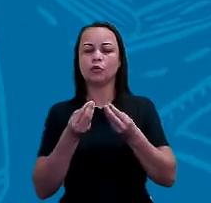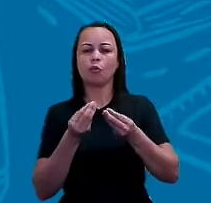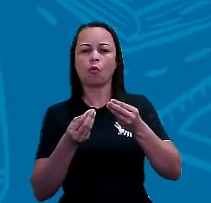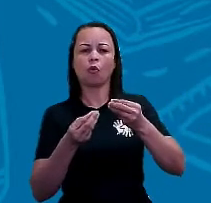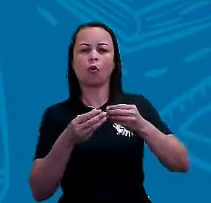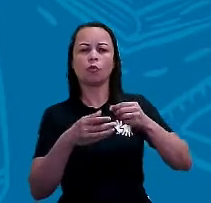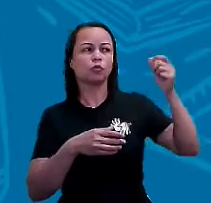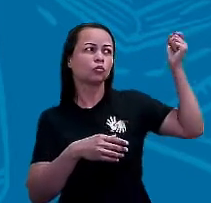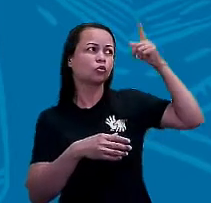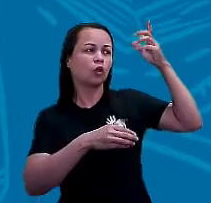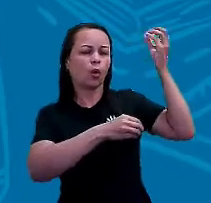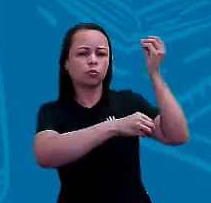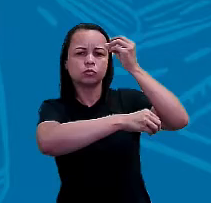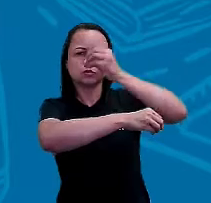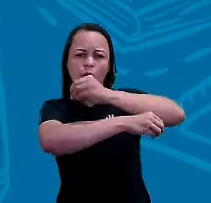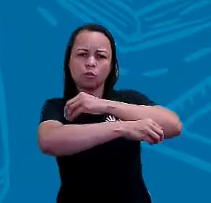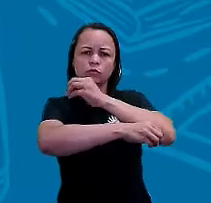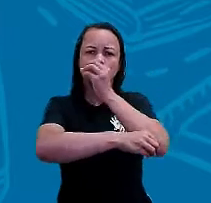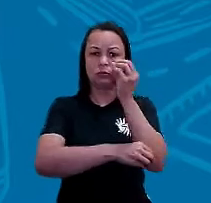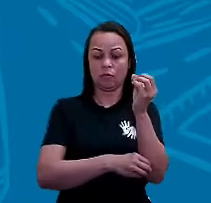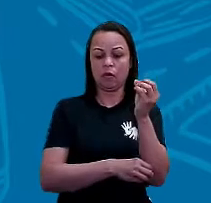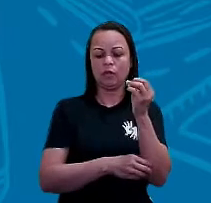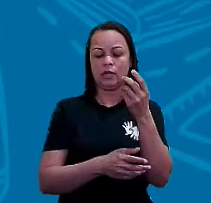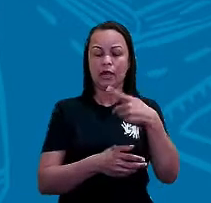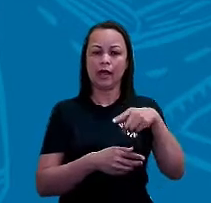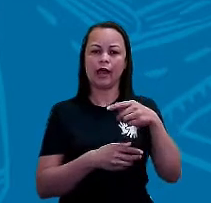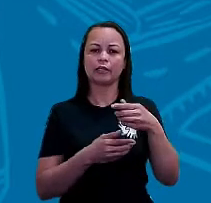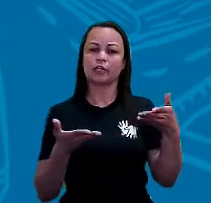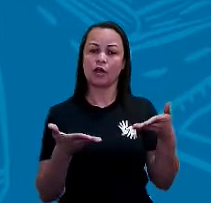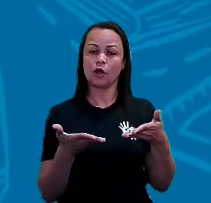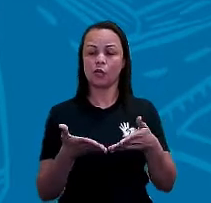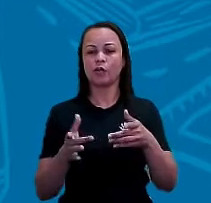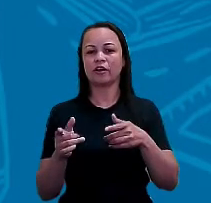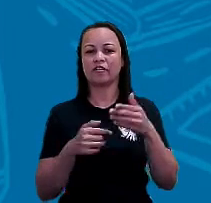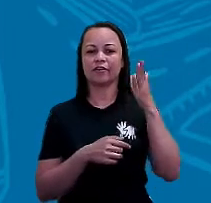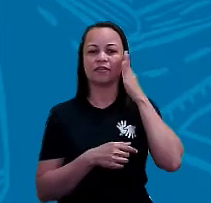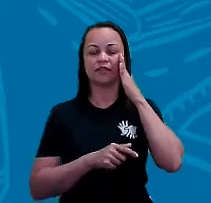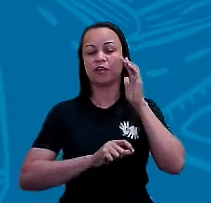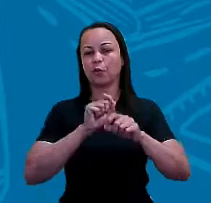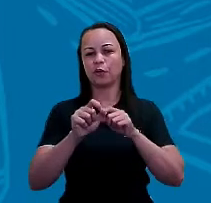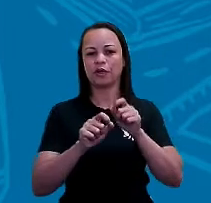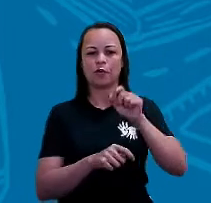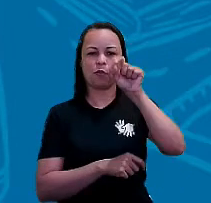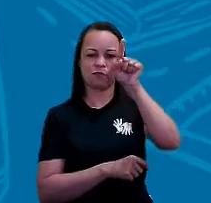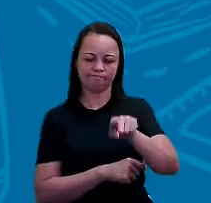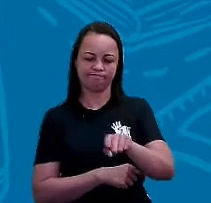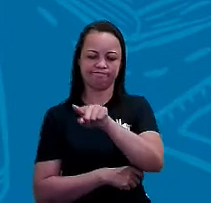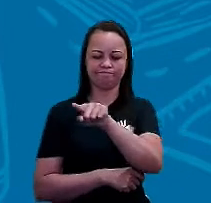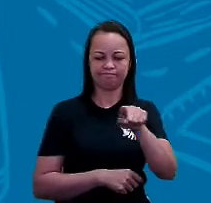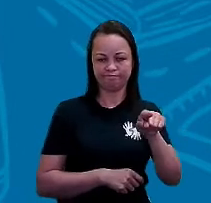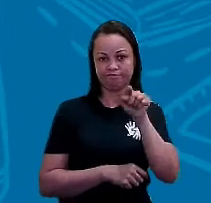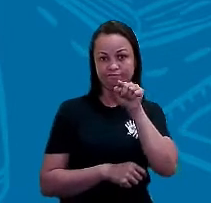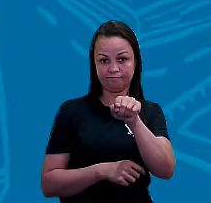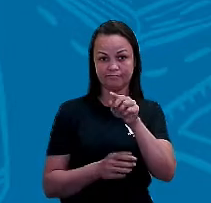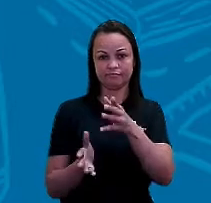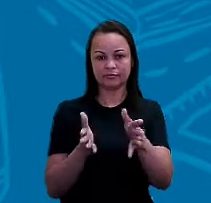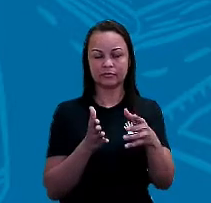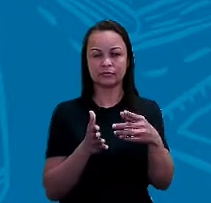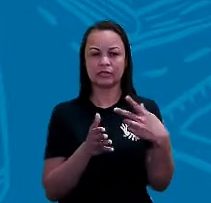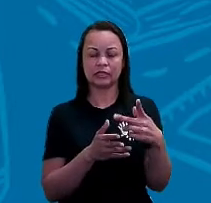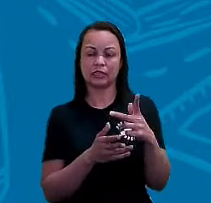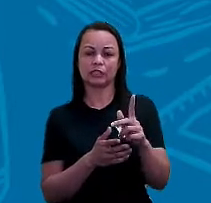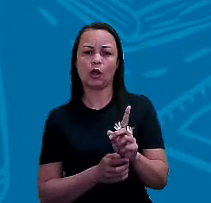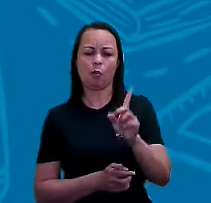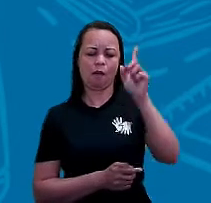sol e onde ele se põe, a gente vai conseguir identificar os pontos cardeais, tá certo? Portanto, a